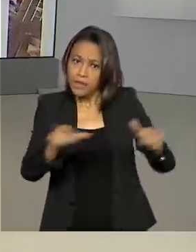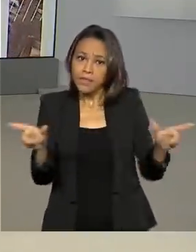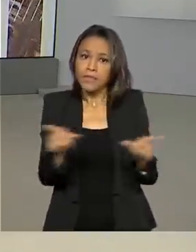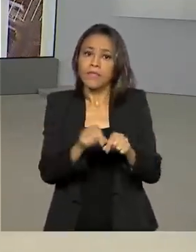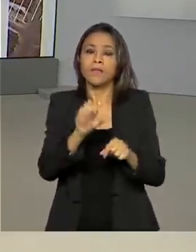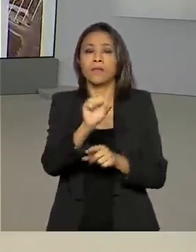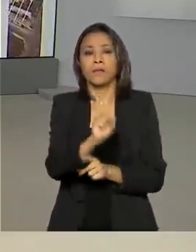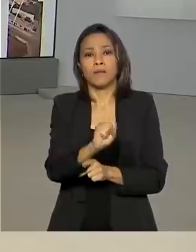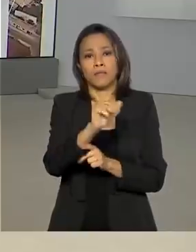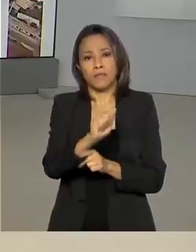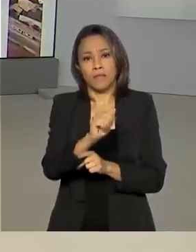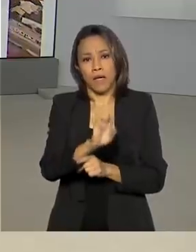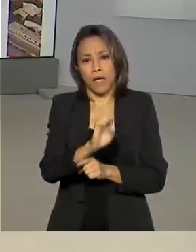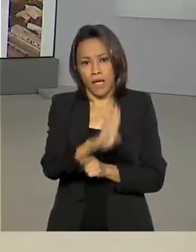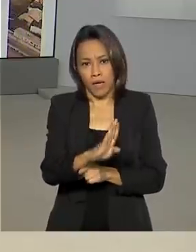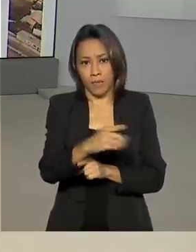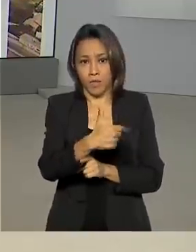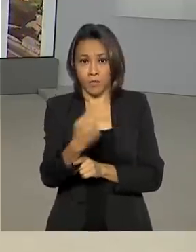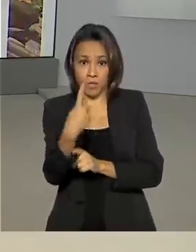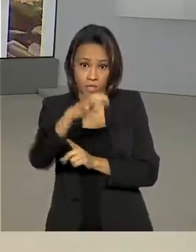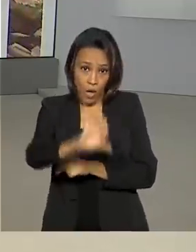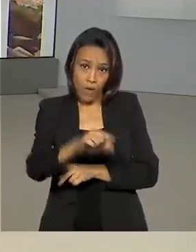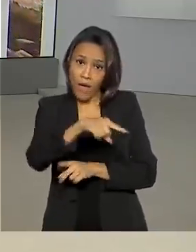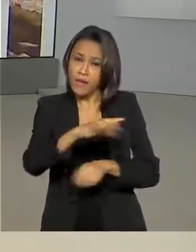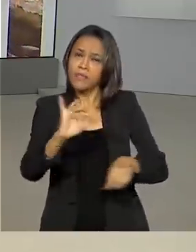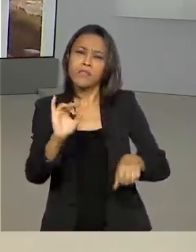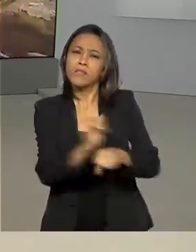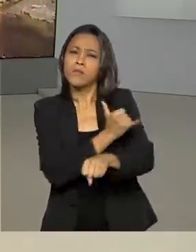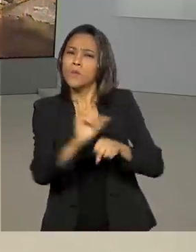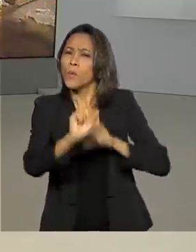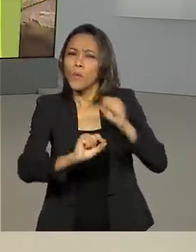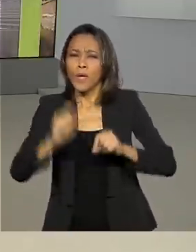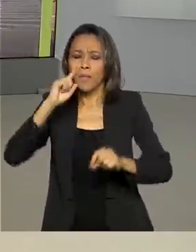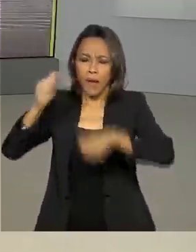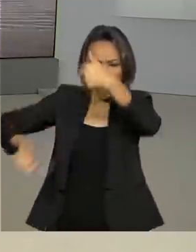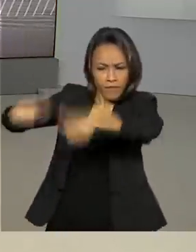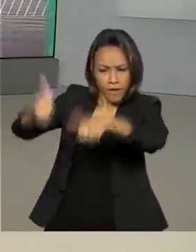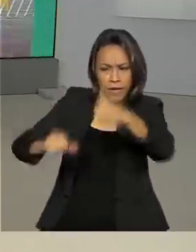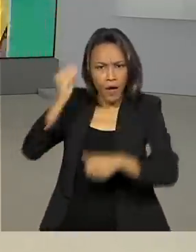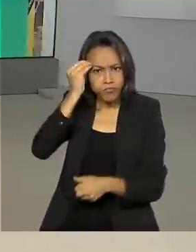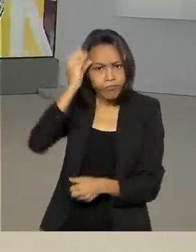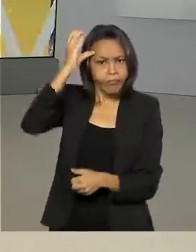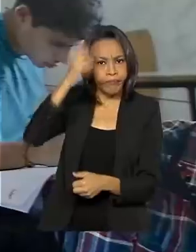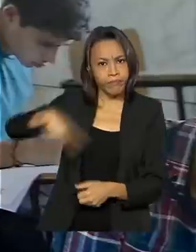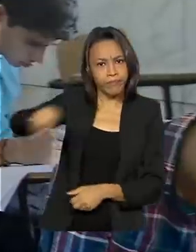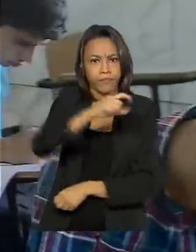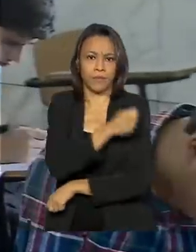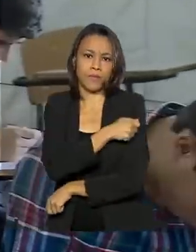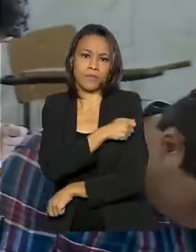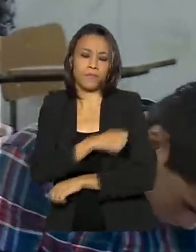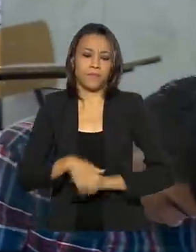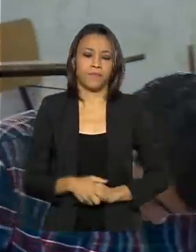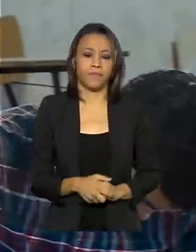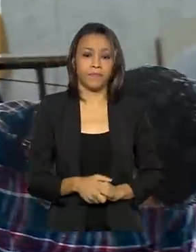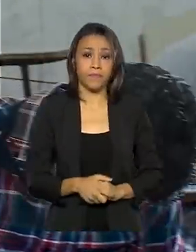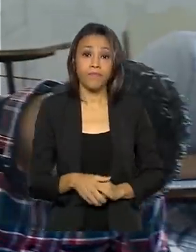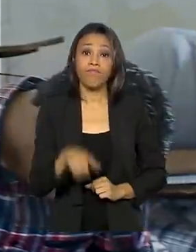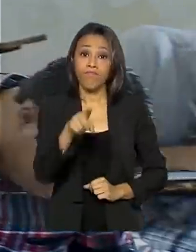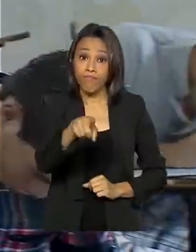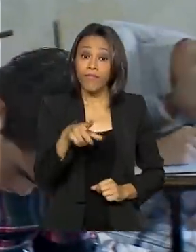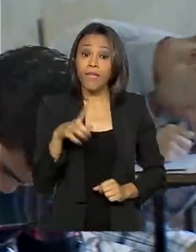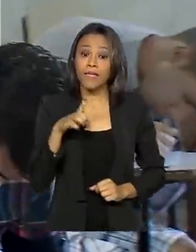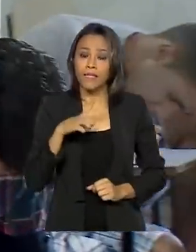SAEB 2019. O método serve para medir o conhecimento dos estudantes. De acordo com as